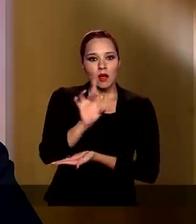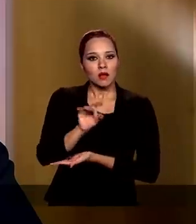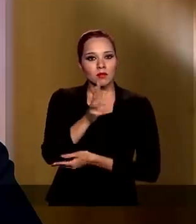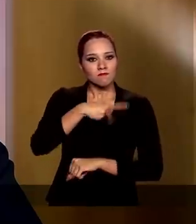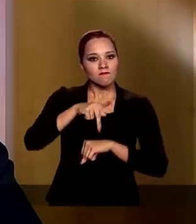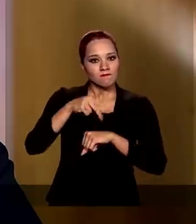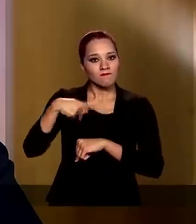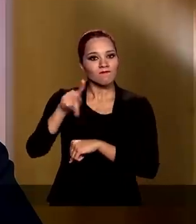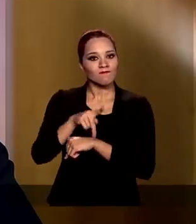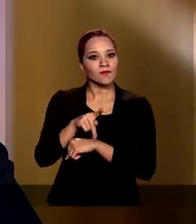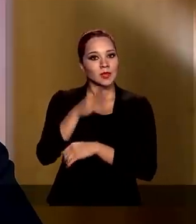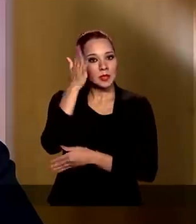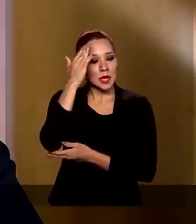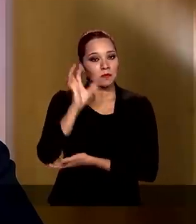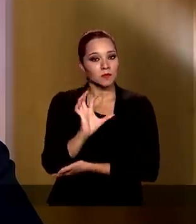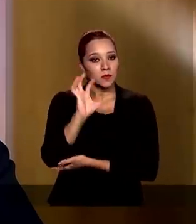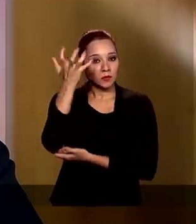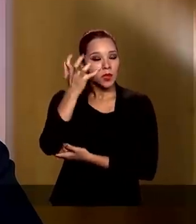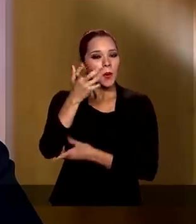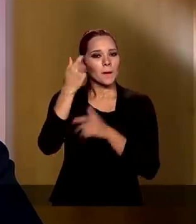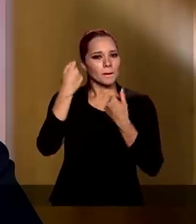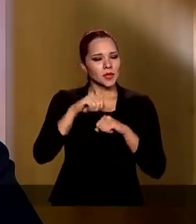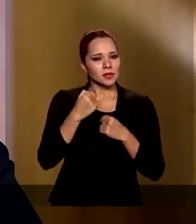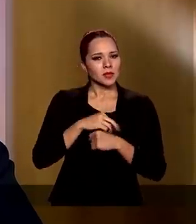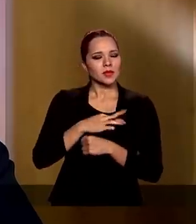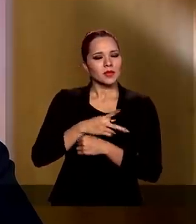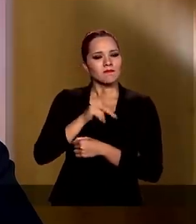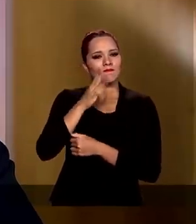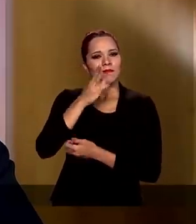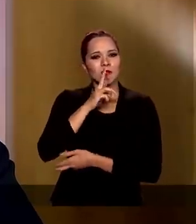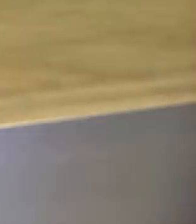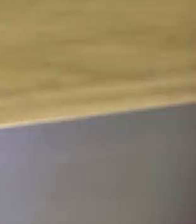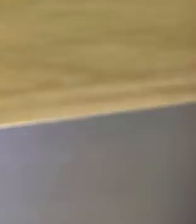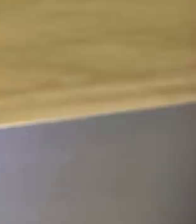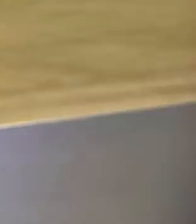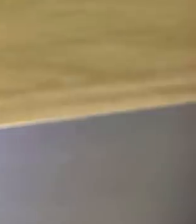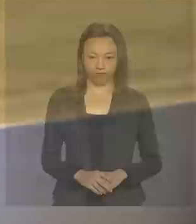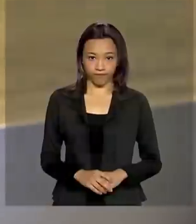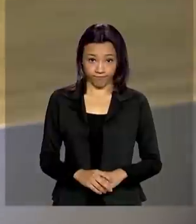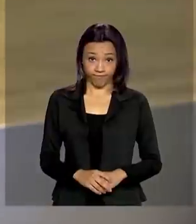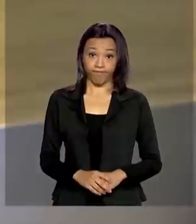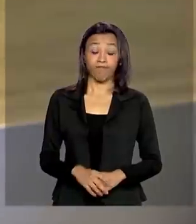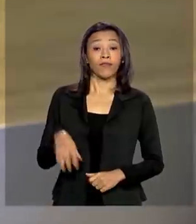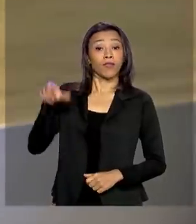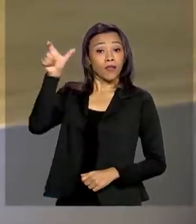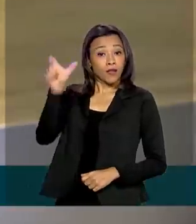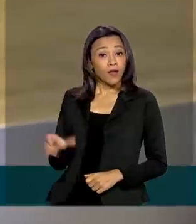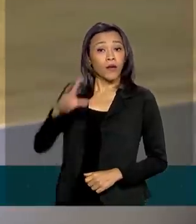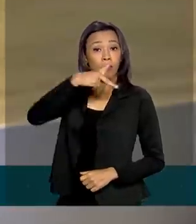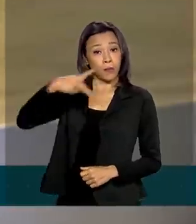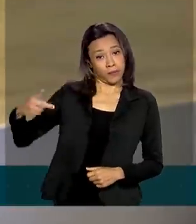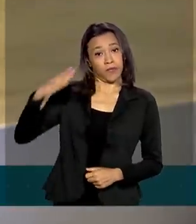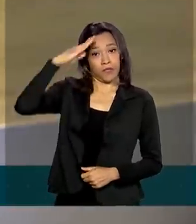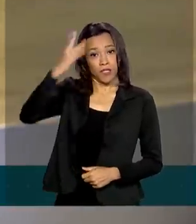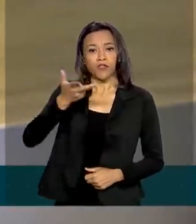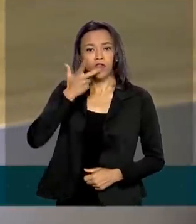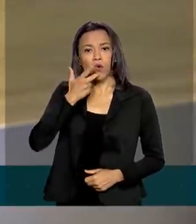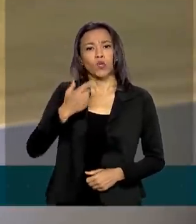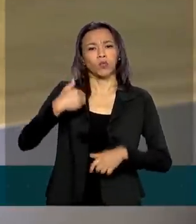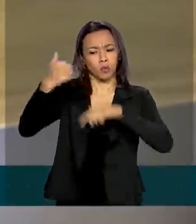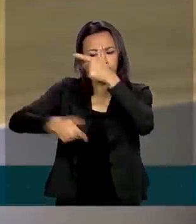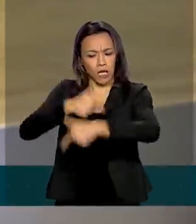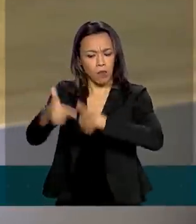baseado em sua situação, deveria responder a essa questão. O presidente falou ainda sobre as ações das Forças